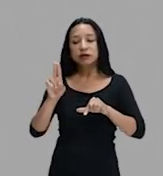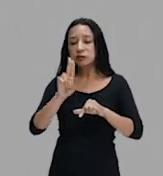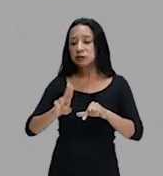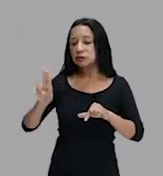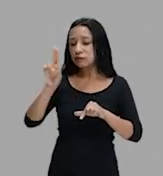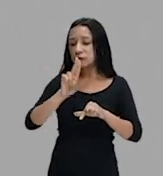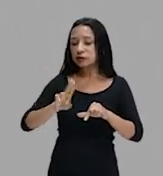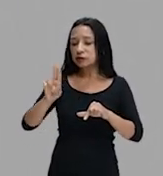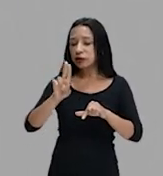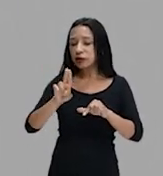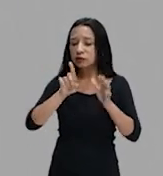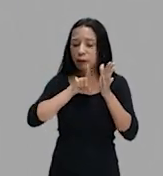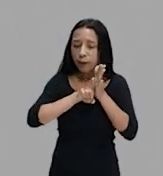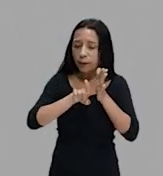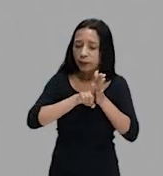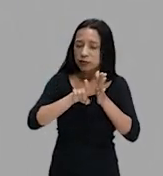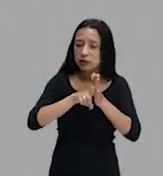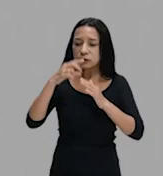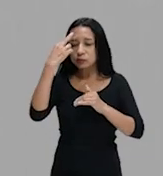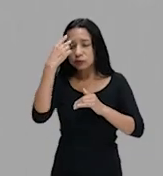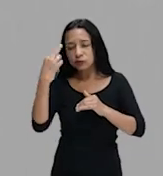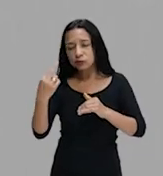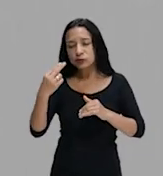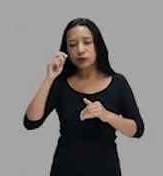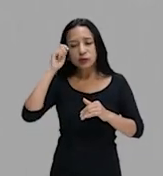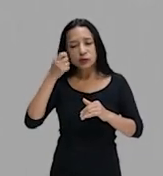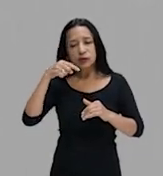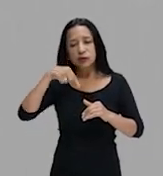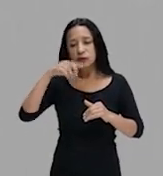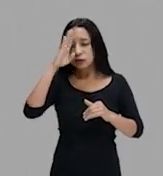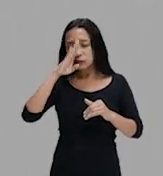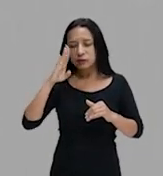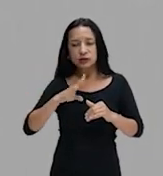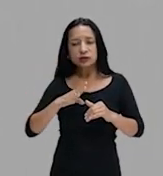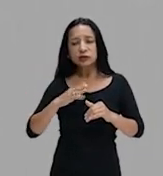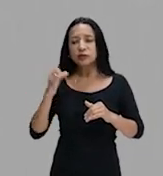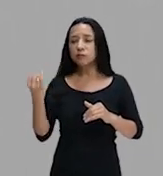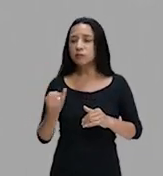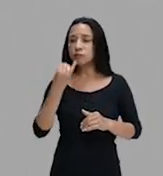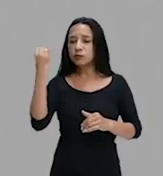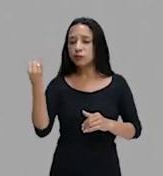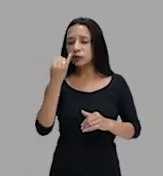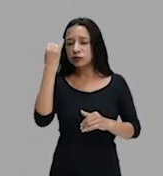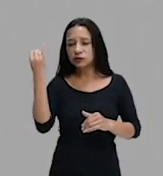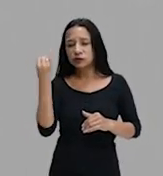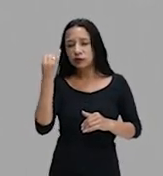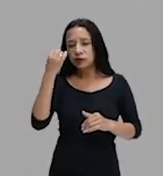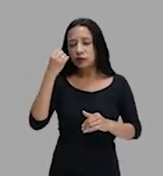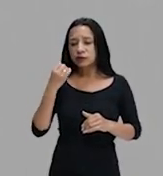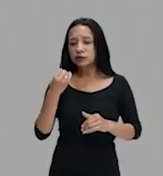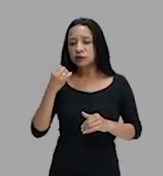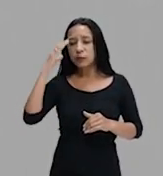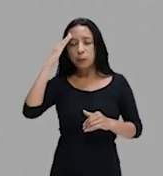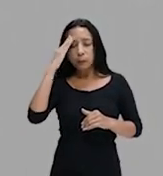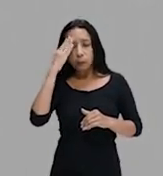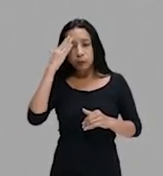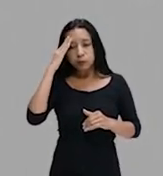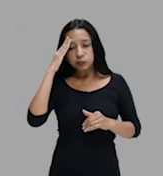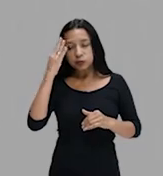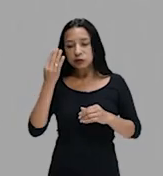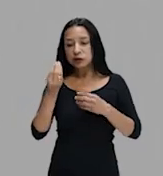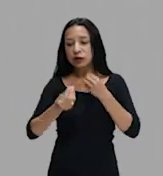basicamente, a história do negro no Brasil, é fundamental para uma compreensão, para o entendimento